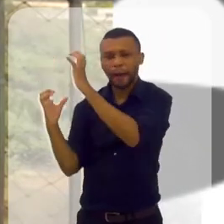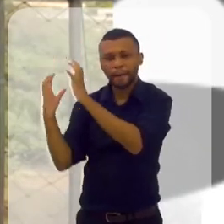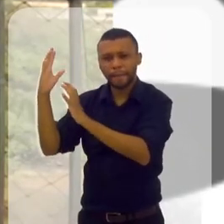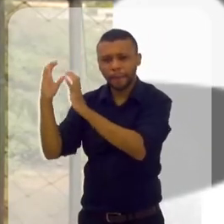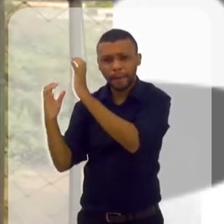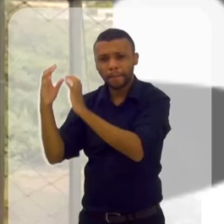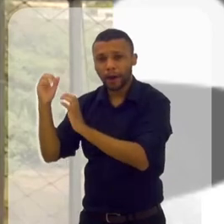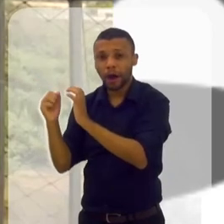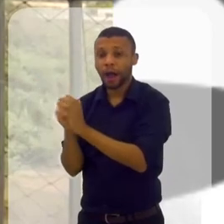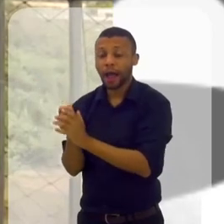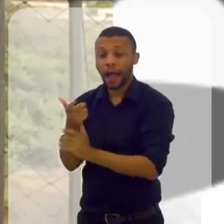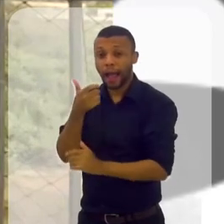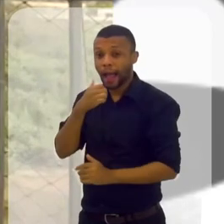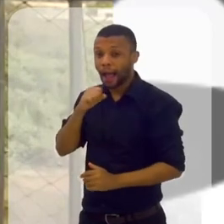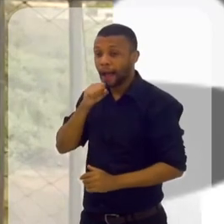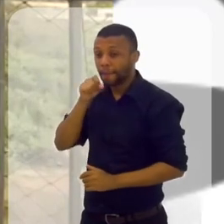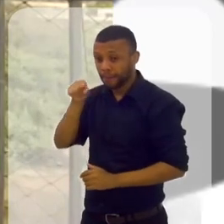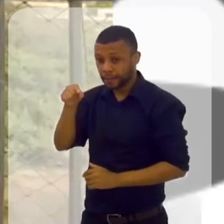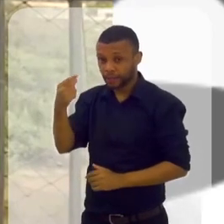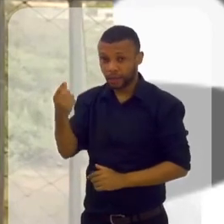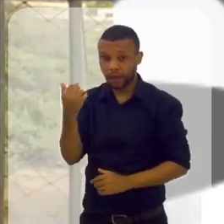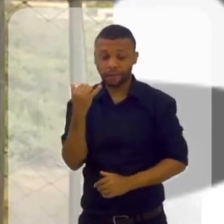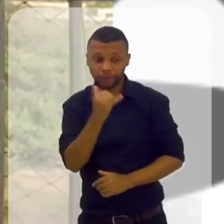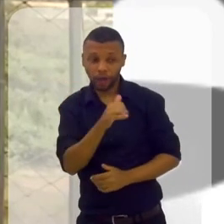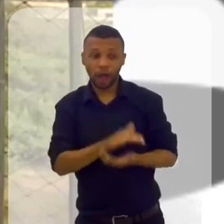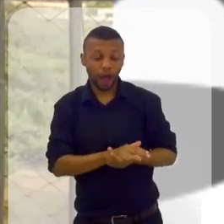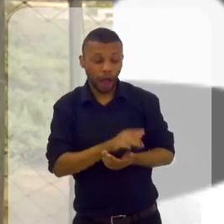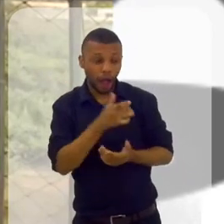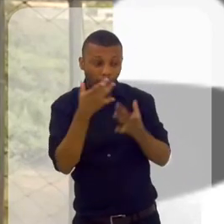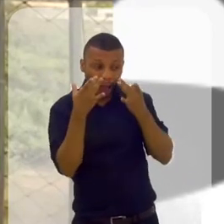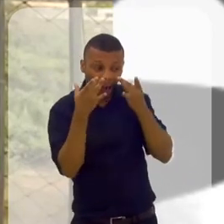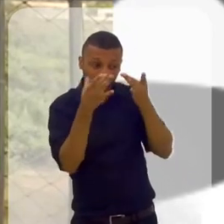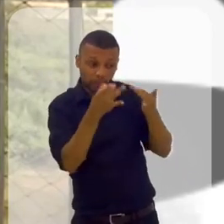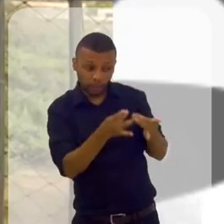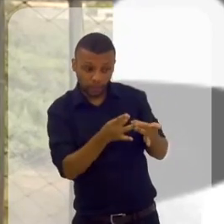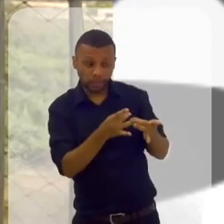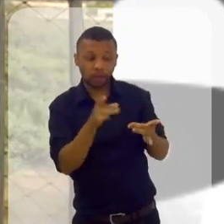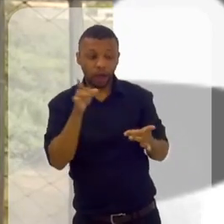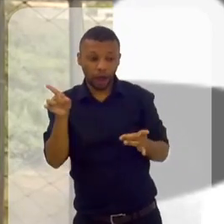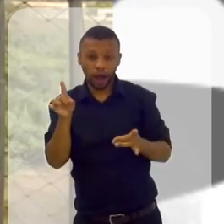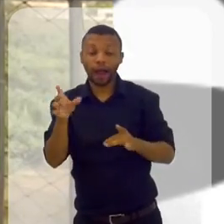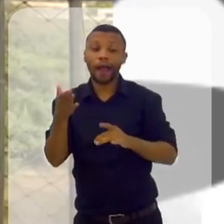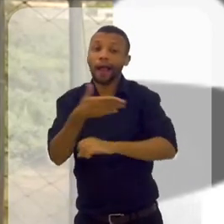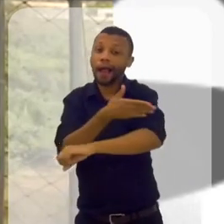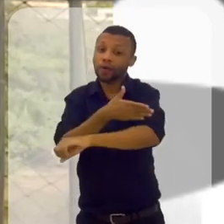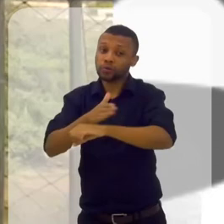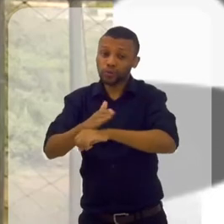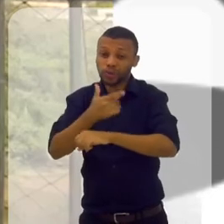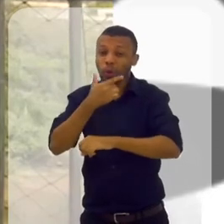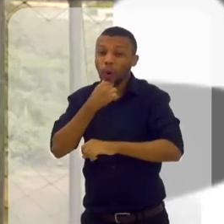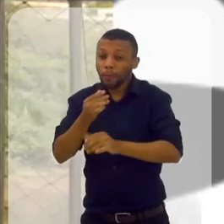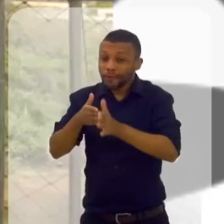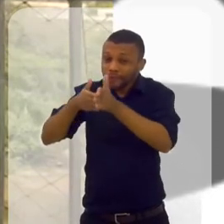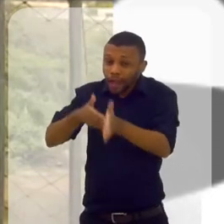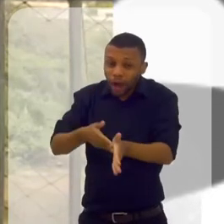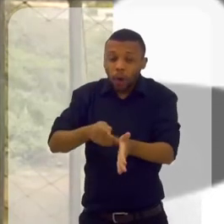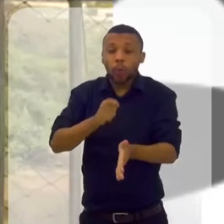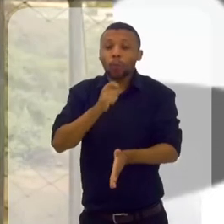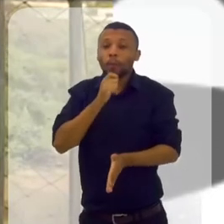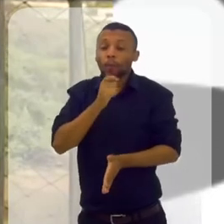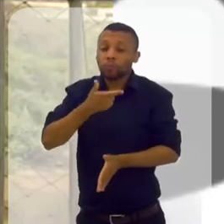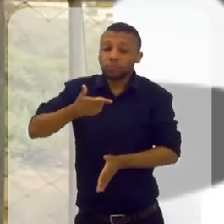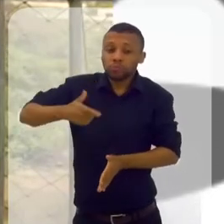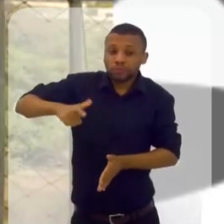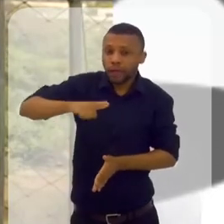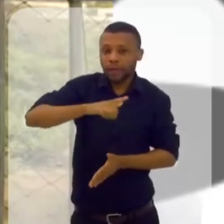atenção, homem nenhum presta, homem é tudo vagabundo. Você vai ser traída como eu, já costuma, porque não existe homem